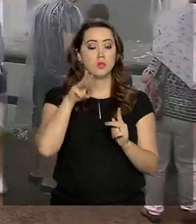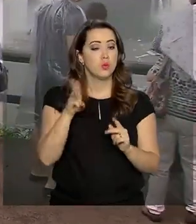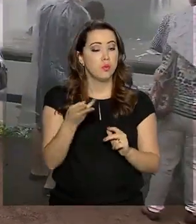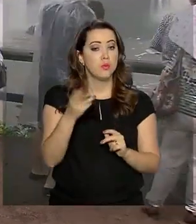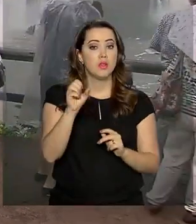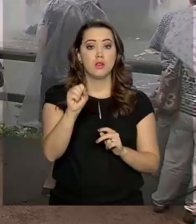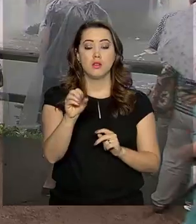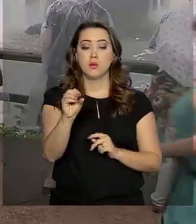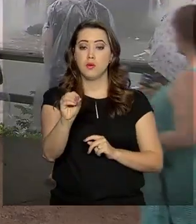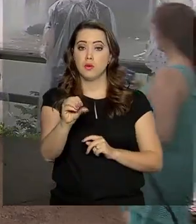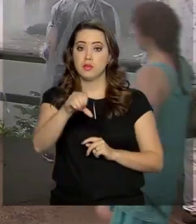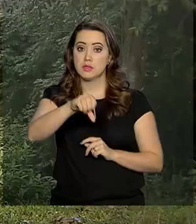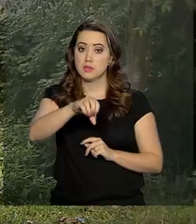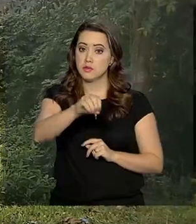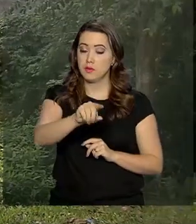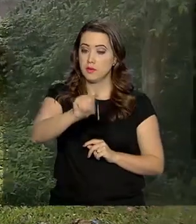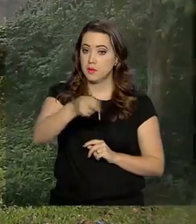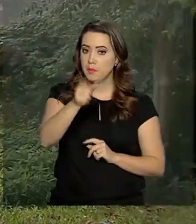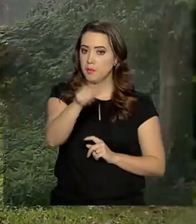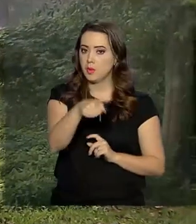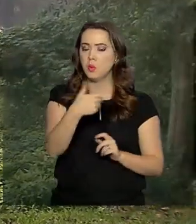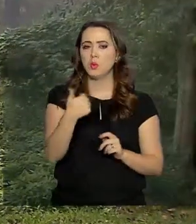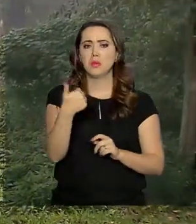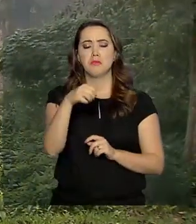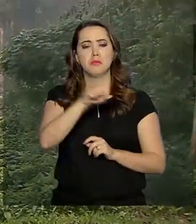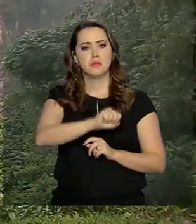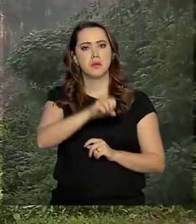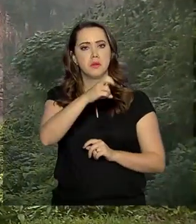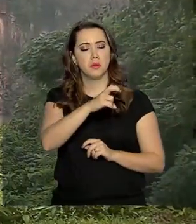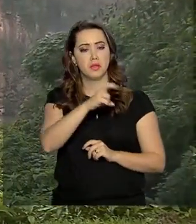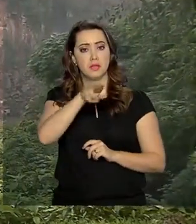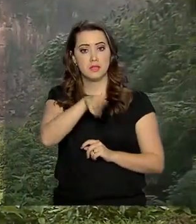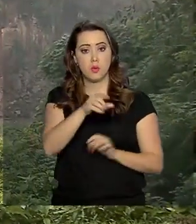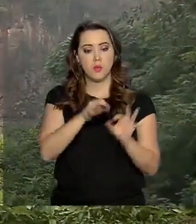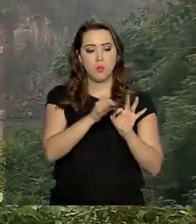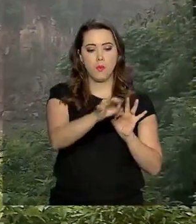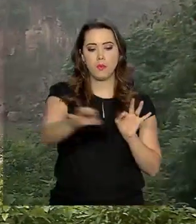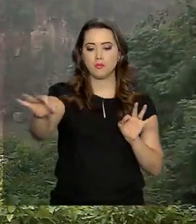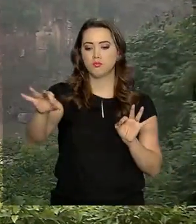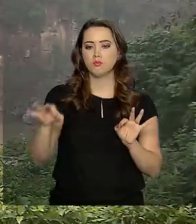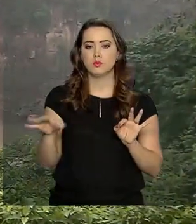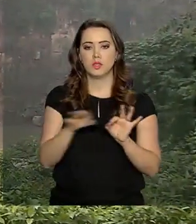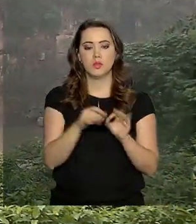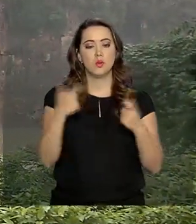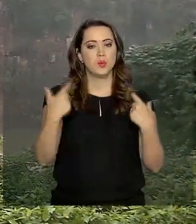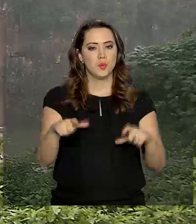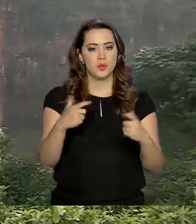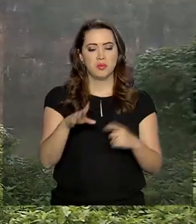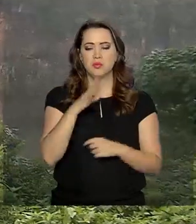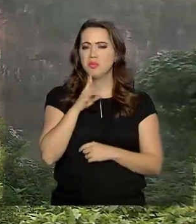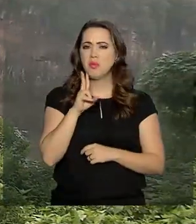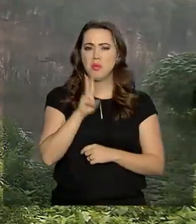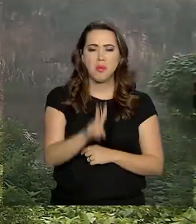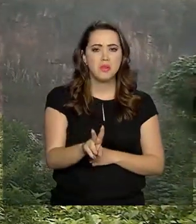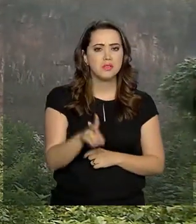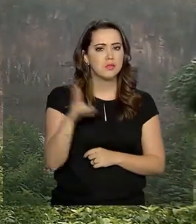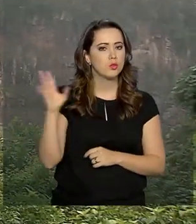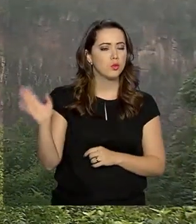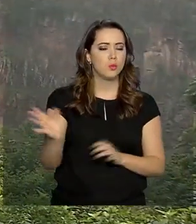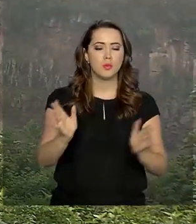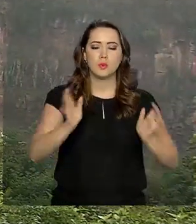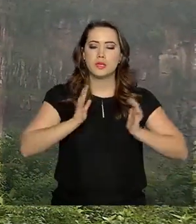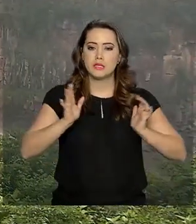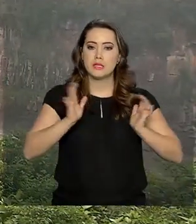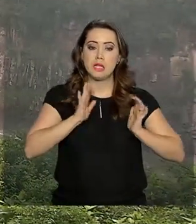890 mil. Com 185 mil hectares de floresta, o parque é considerado patrimônio